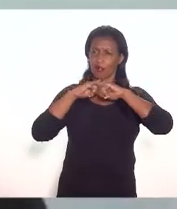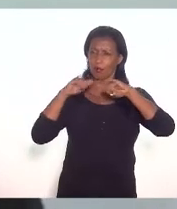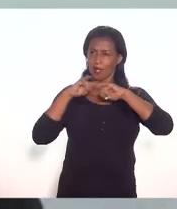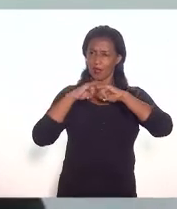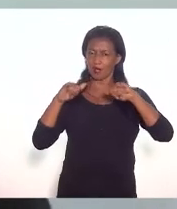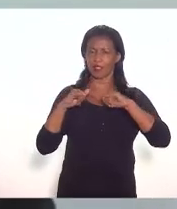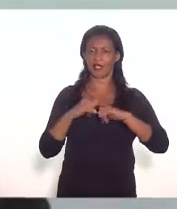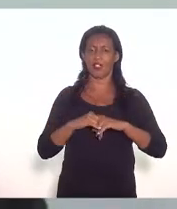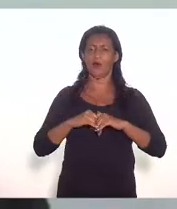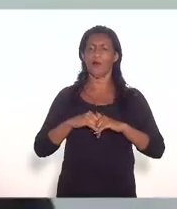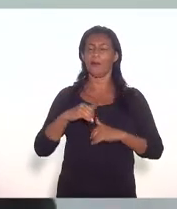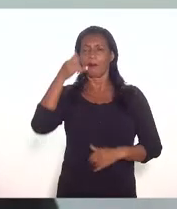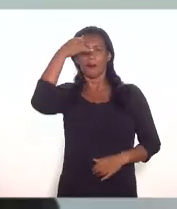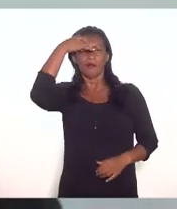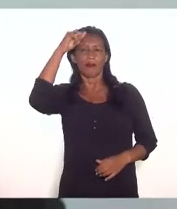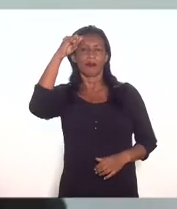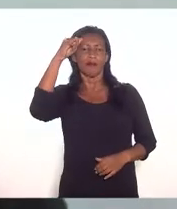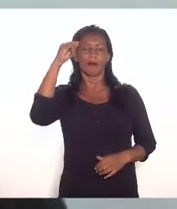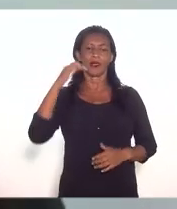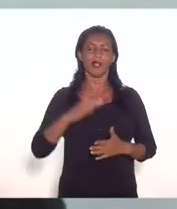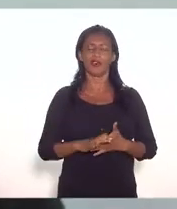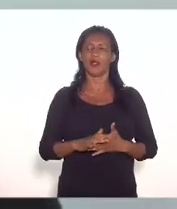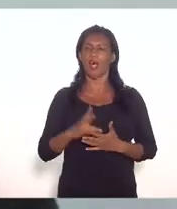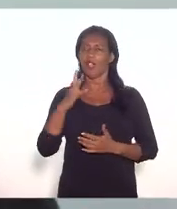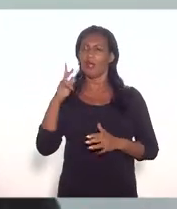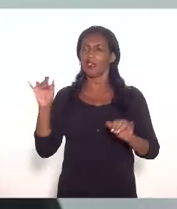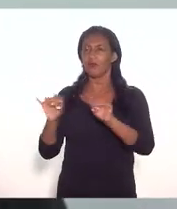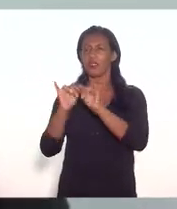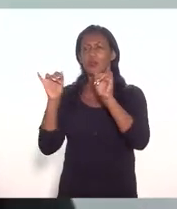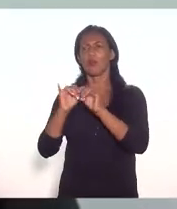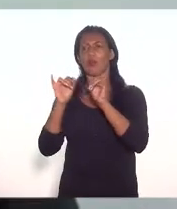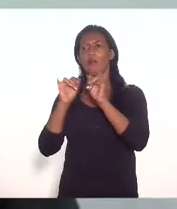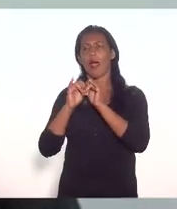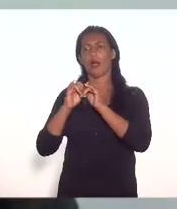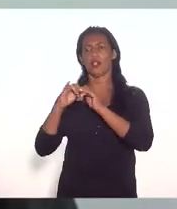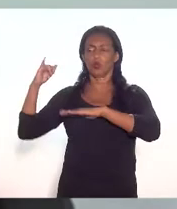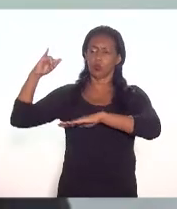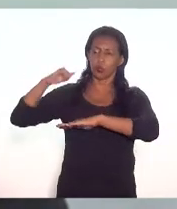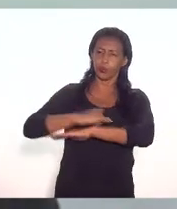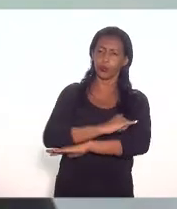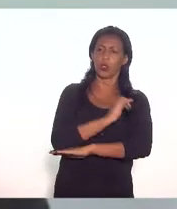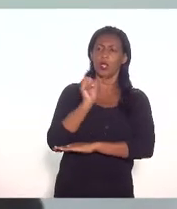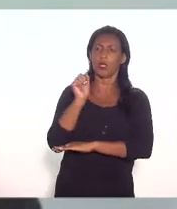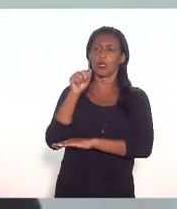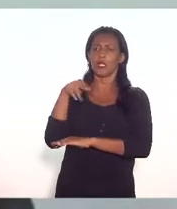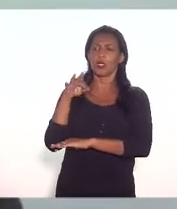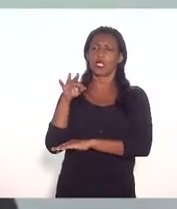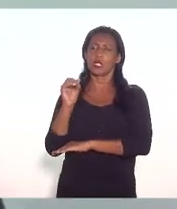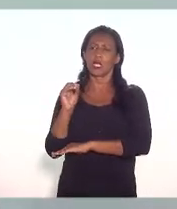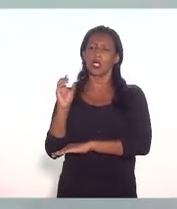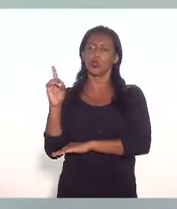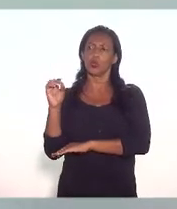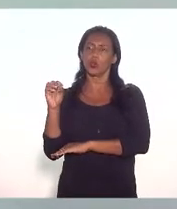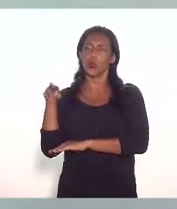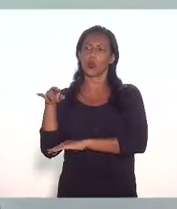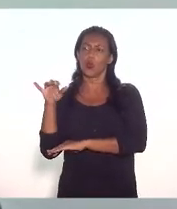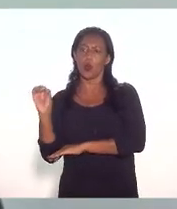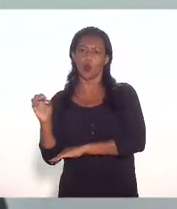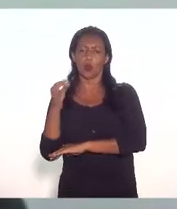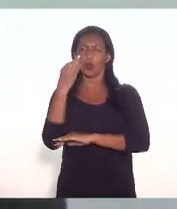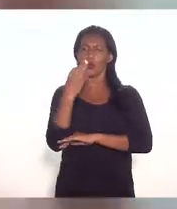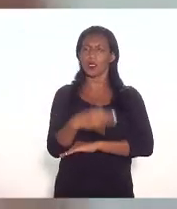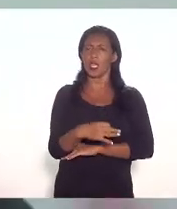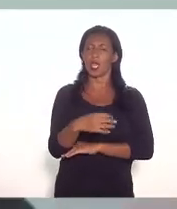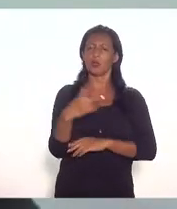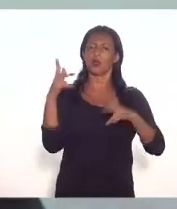luta aí para evitar que façam bobagem com o Santos Dumont o certo seria fazer como fizeram com o Confins deixaram o estado de Minas